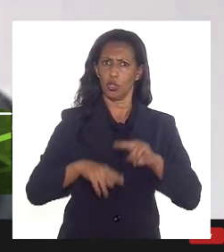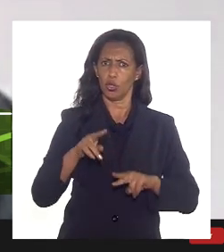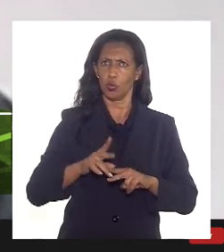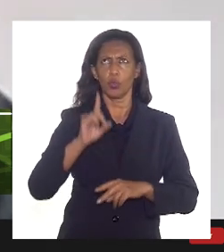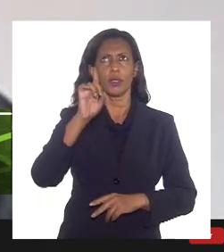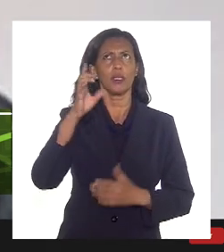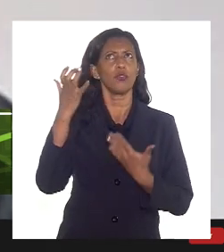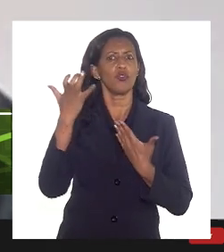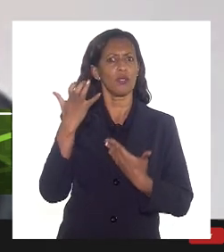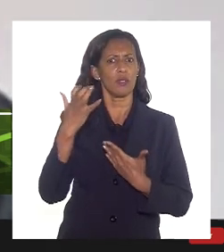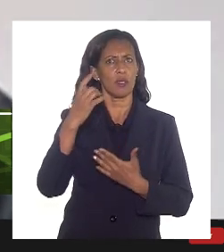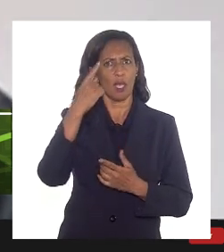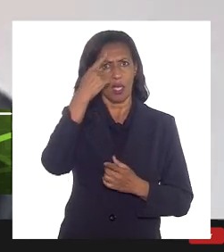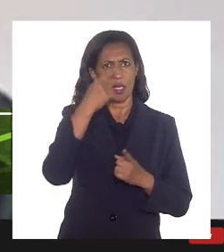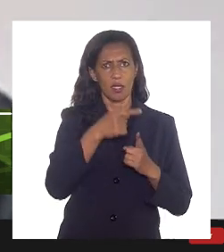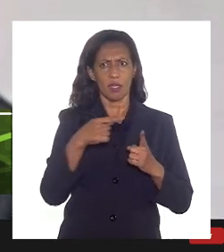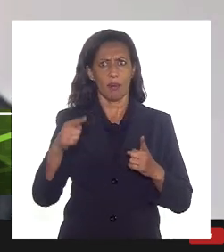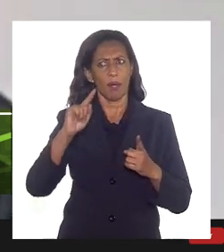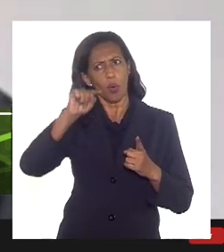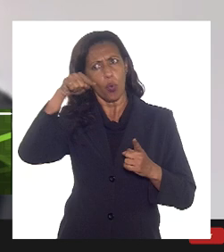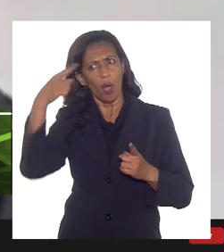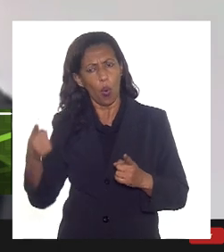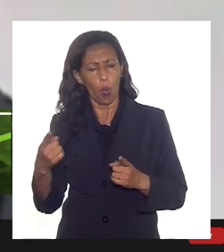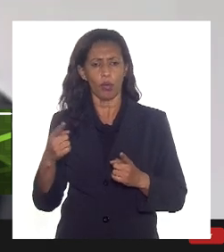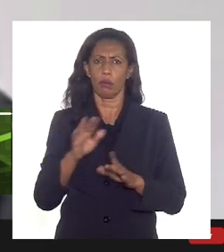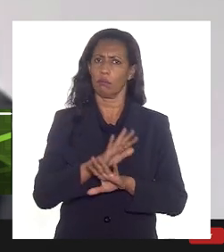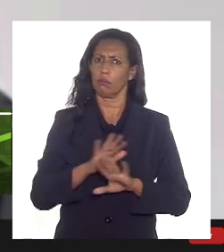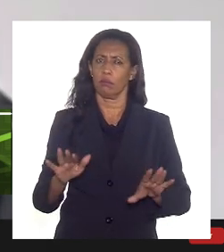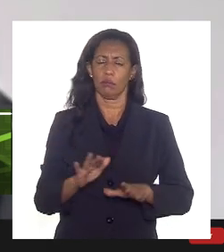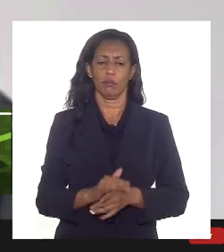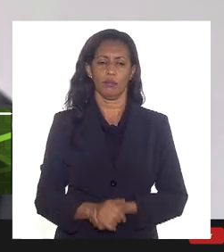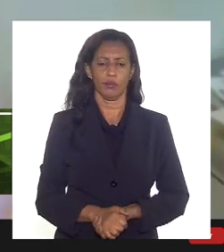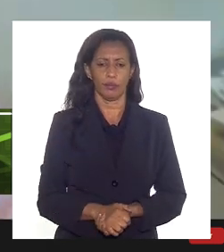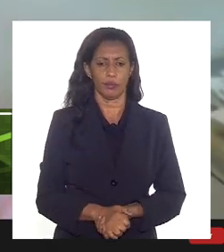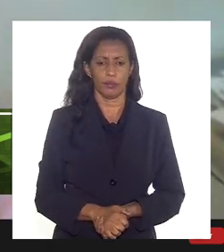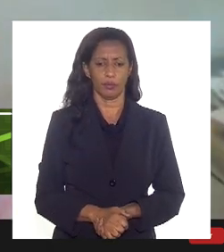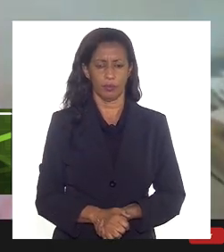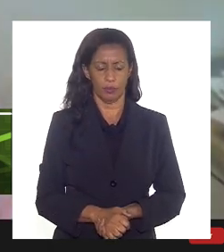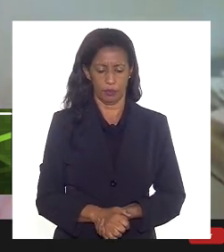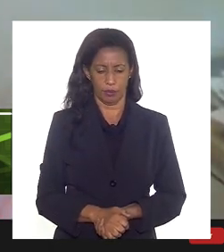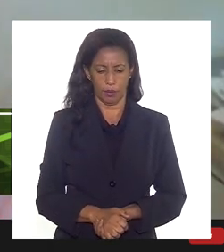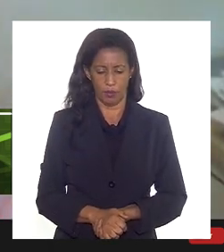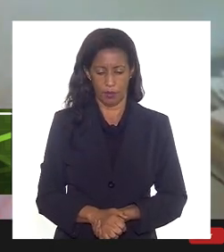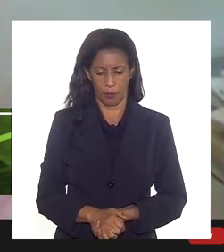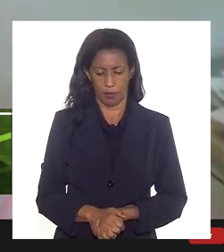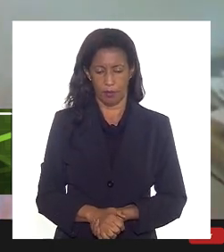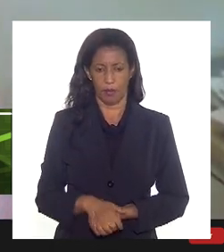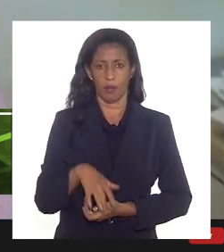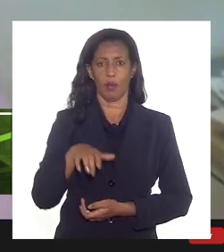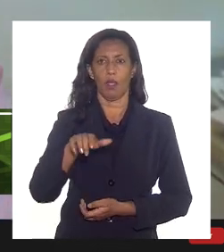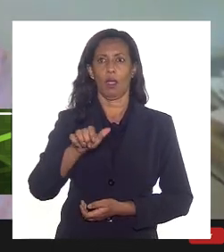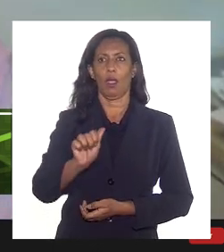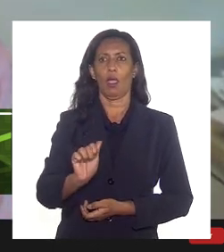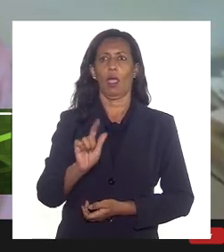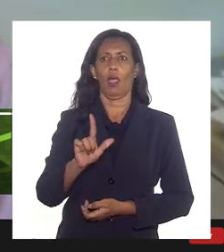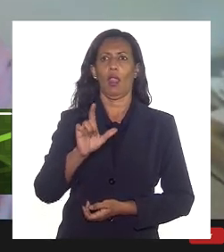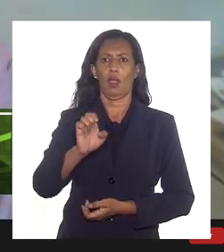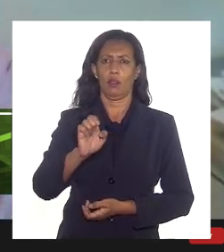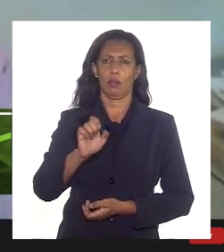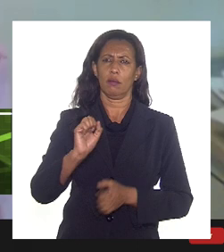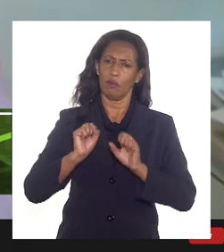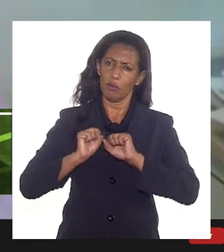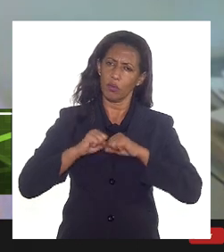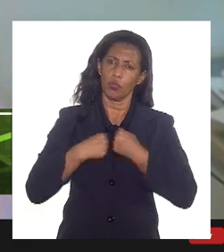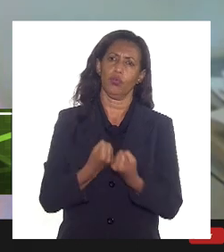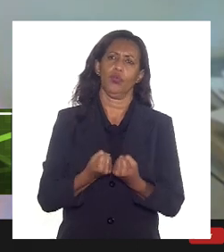Deus quiser, semana que vem ou a próxima no mais tardar, tá? Ô Alex, por favor, faça um esforço,